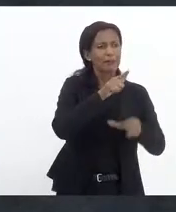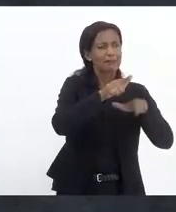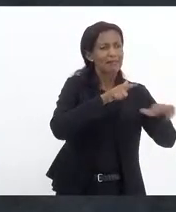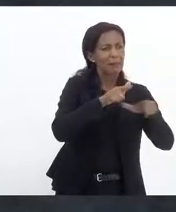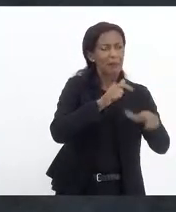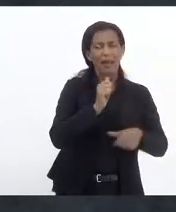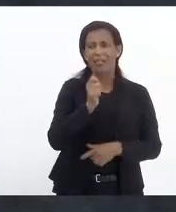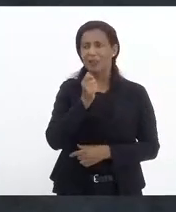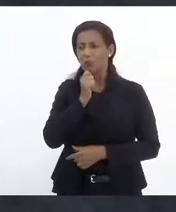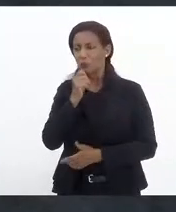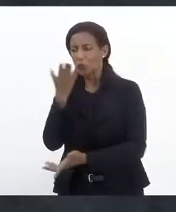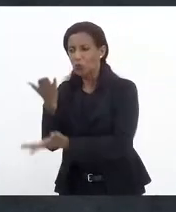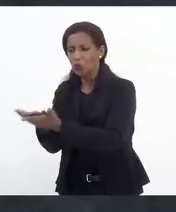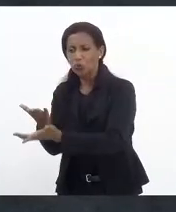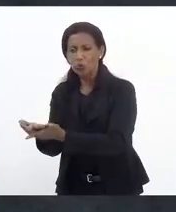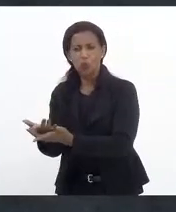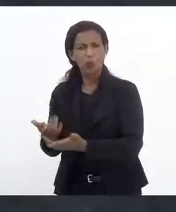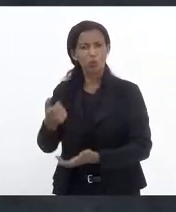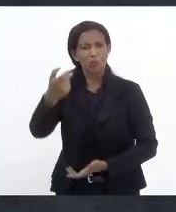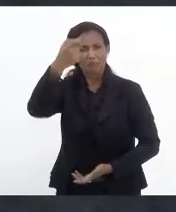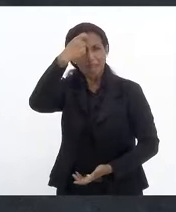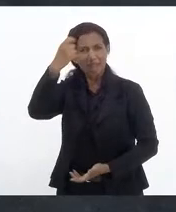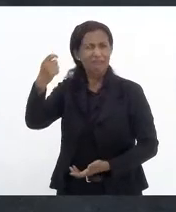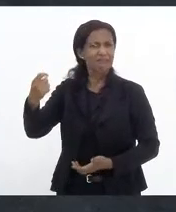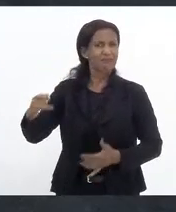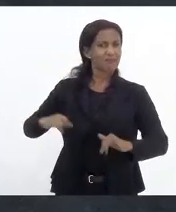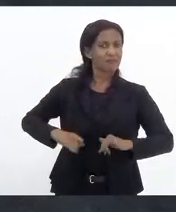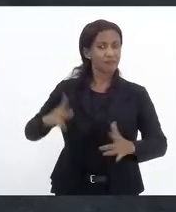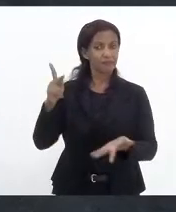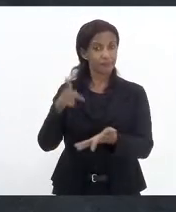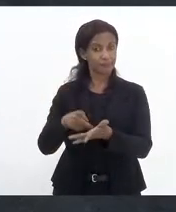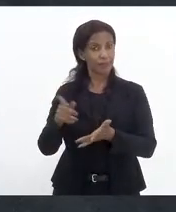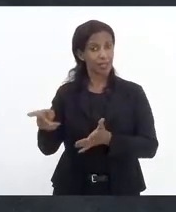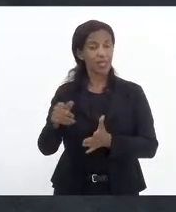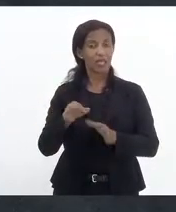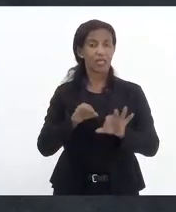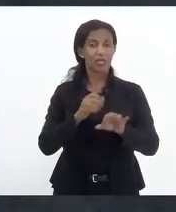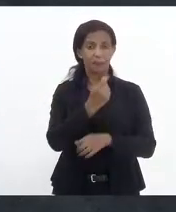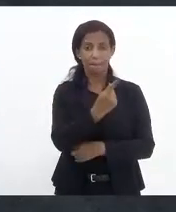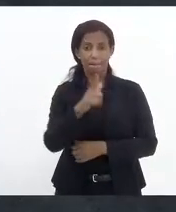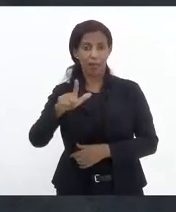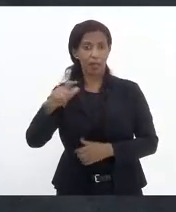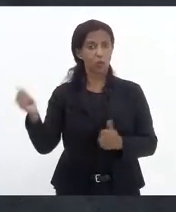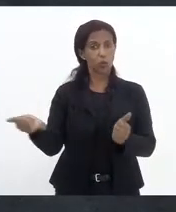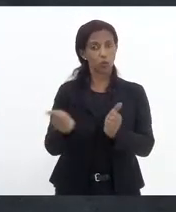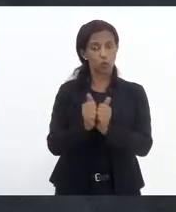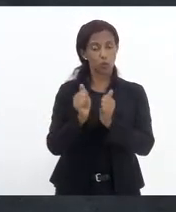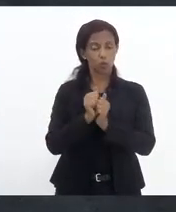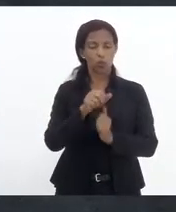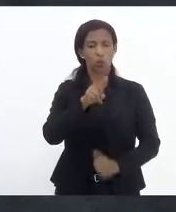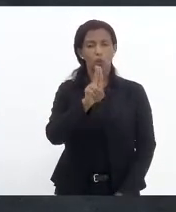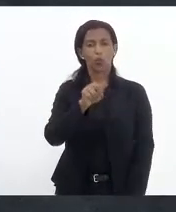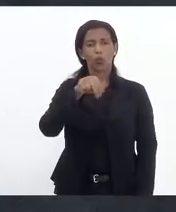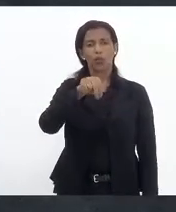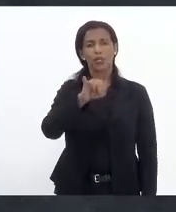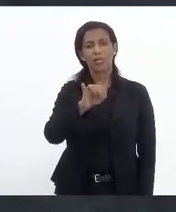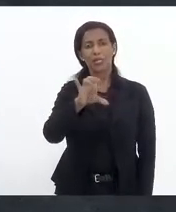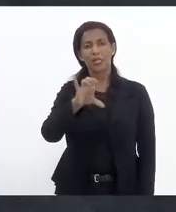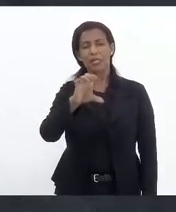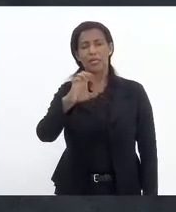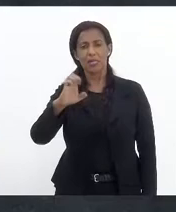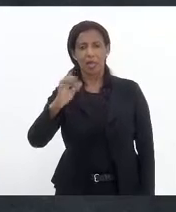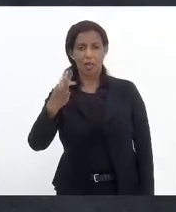estuda, o sofrimento mental é uma realidade. Esse projeto foi construído junto com a Unicef e também